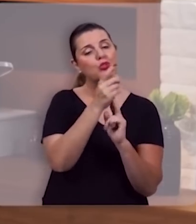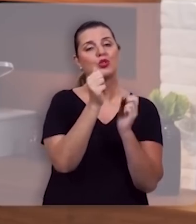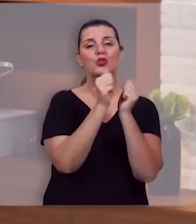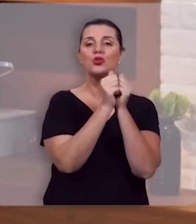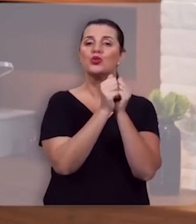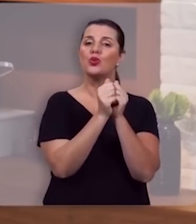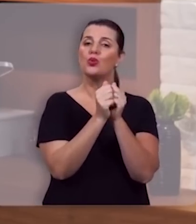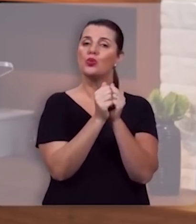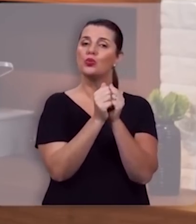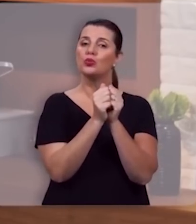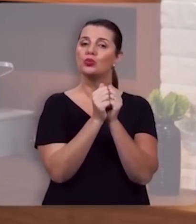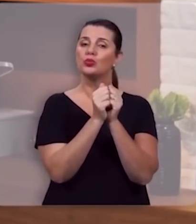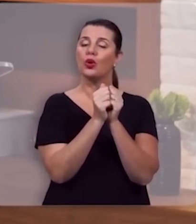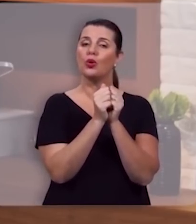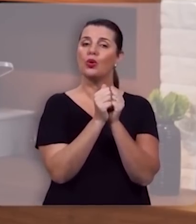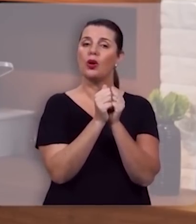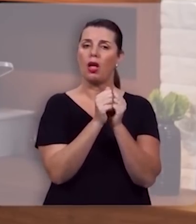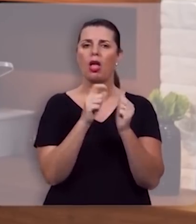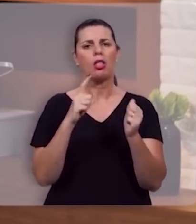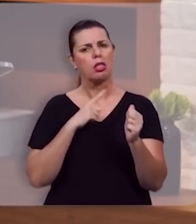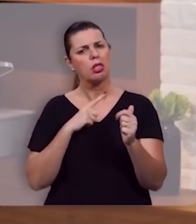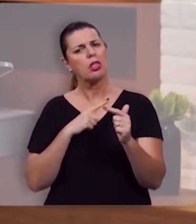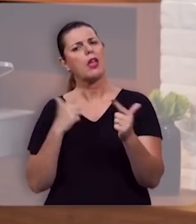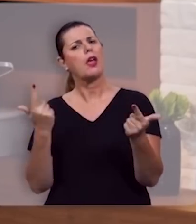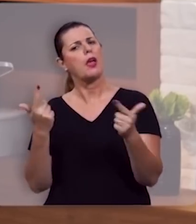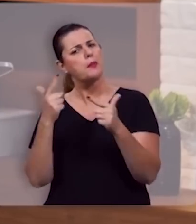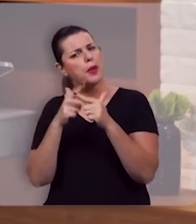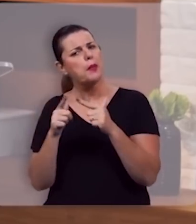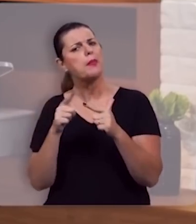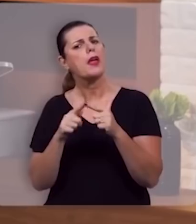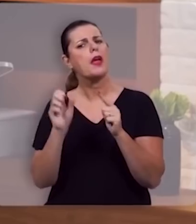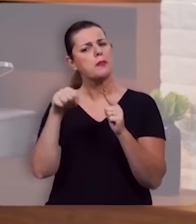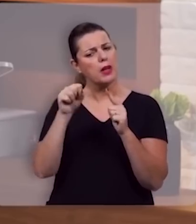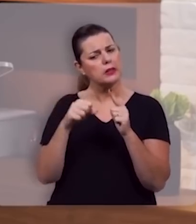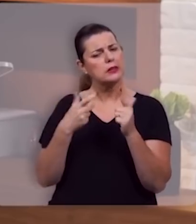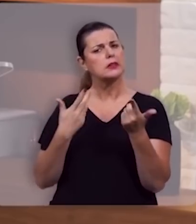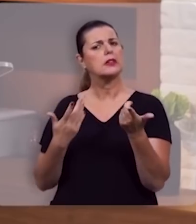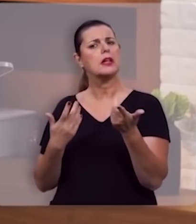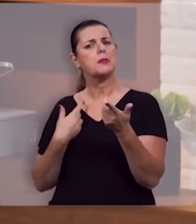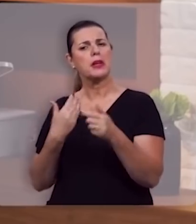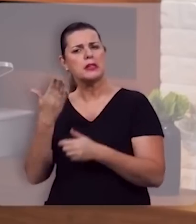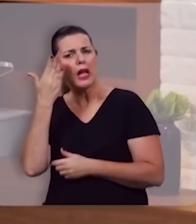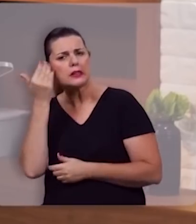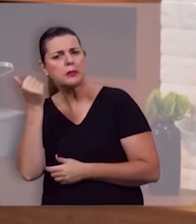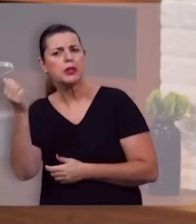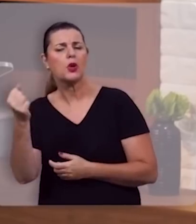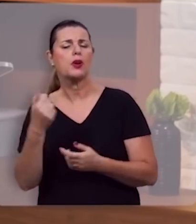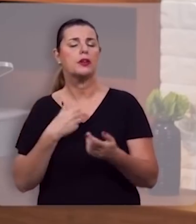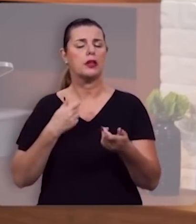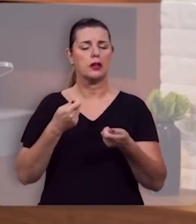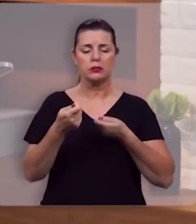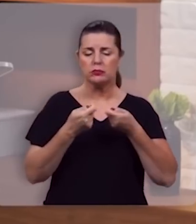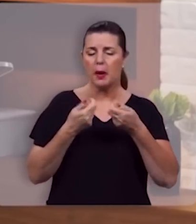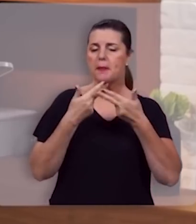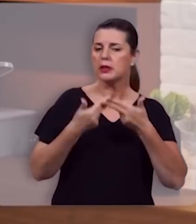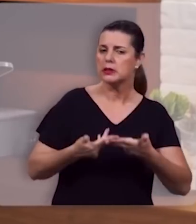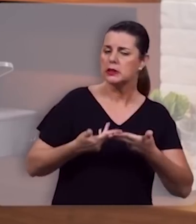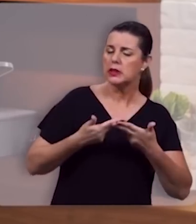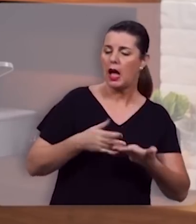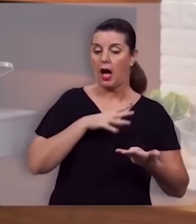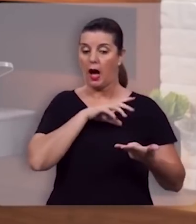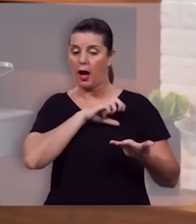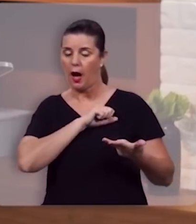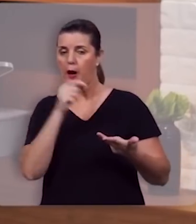é claro que o casamento tem suas tensões suas arestas e que precisa de sabedoria habilidade paciência